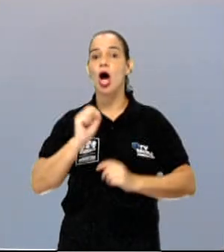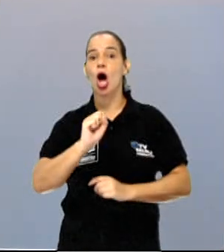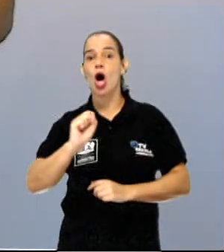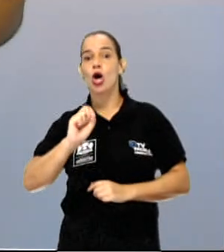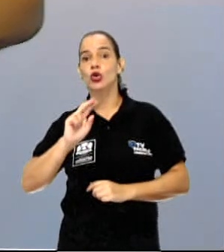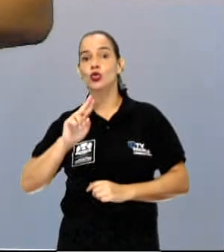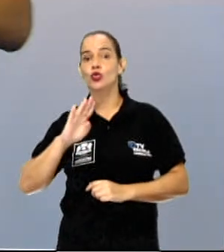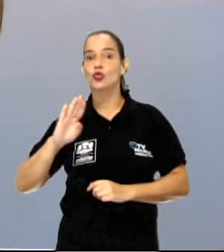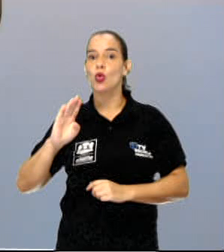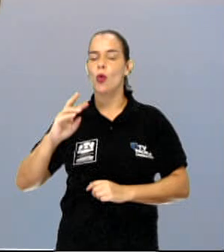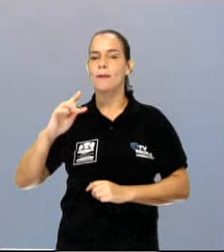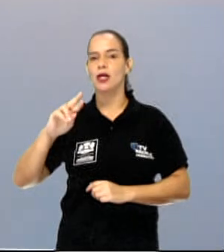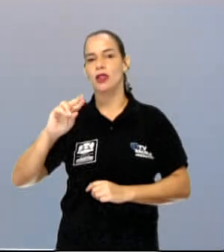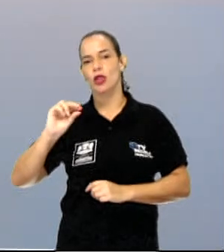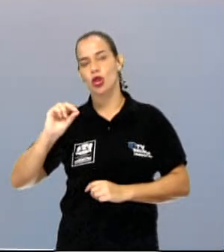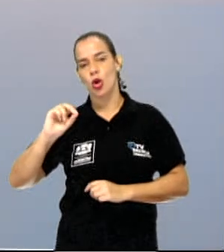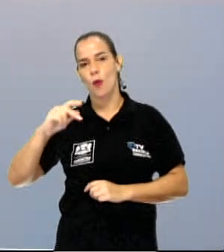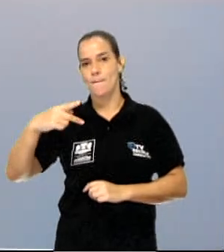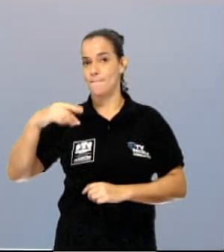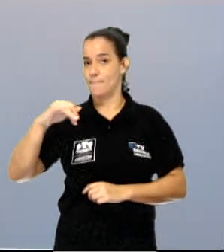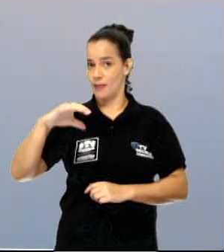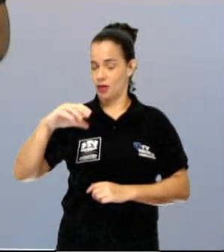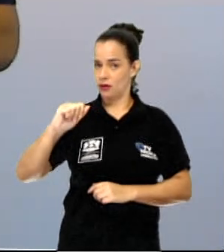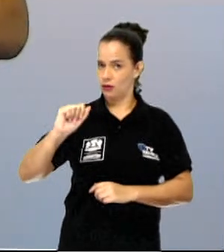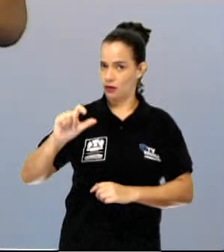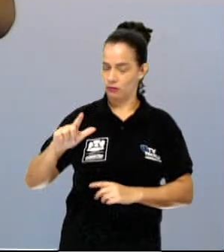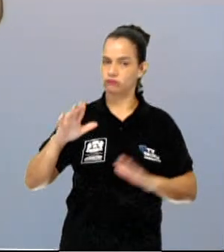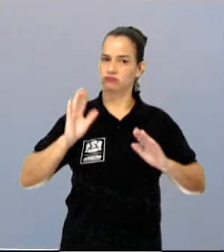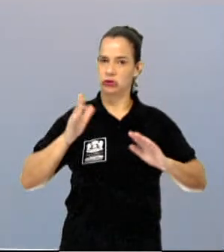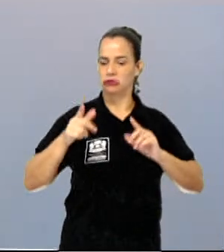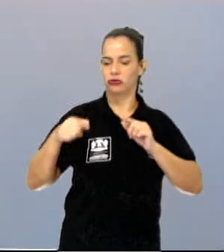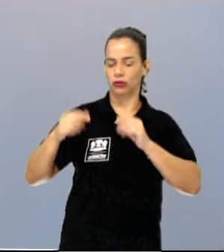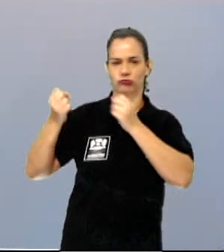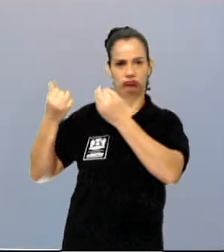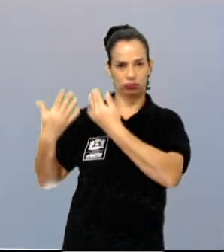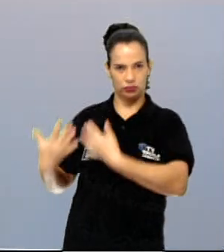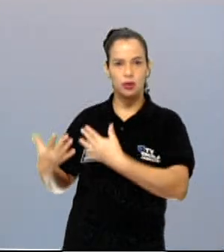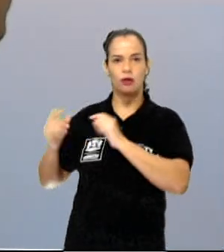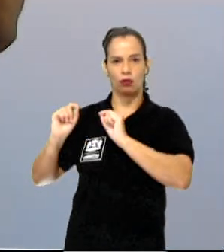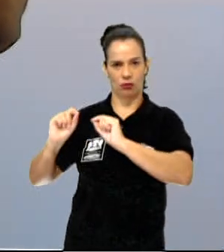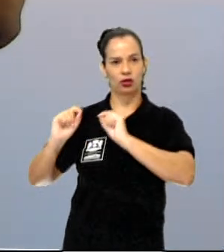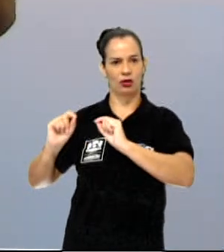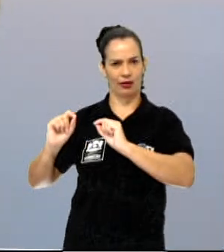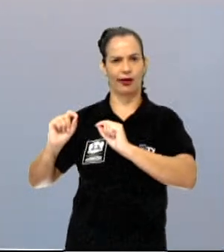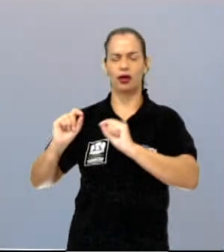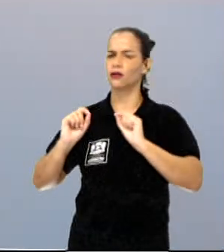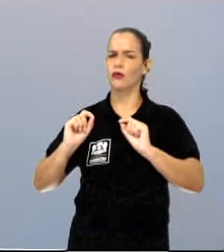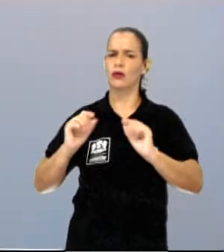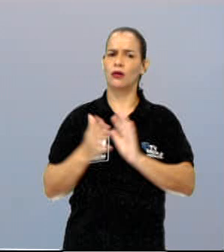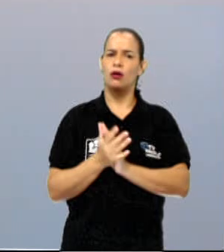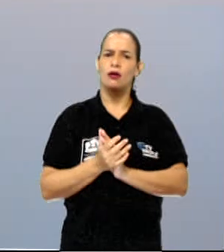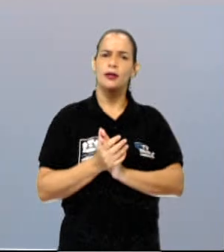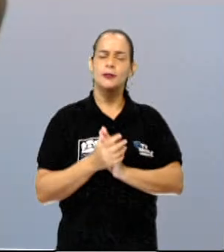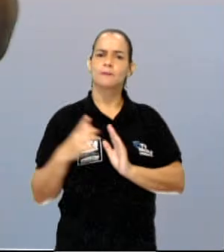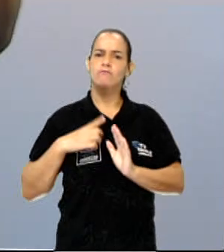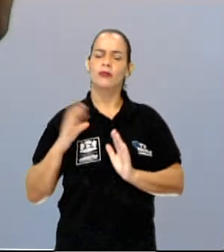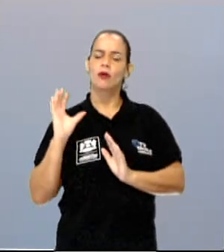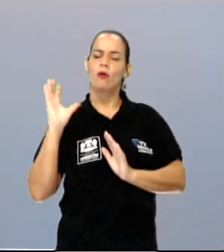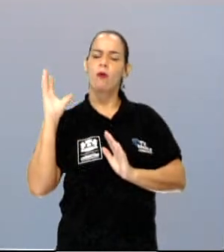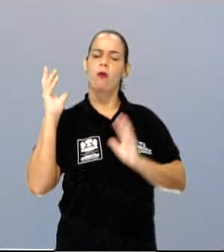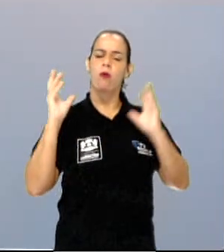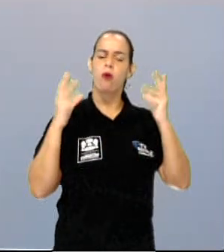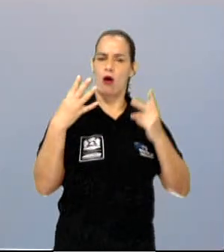vamos contextualizar isso. A gente até já falou sobre o clima subtropical. É aquele que é um clima justo. Tem quatro